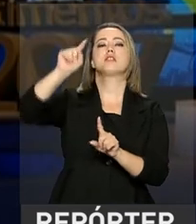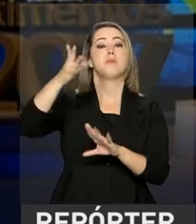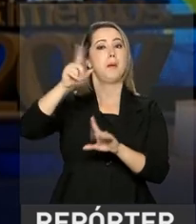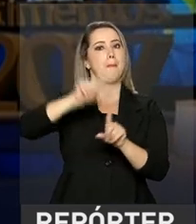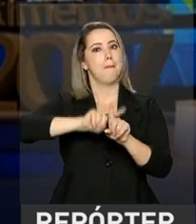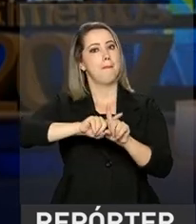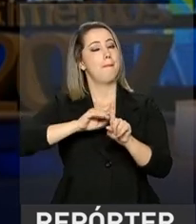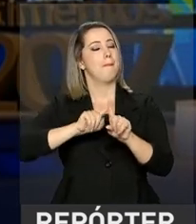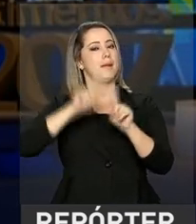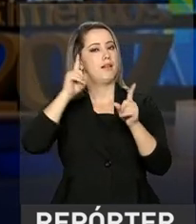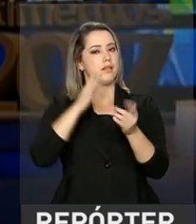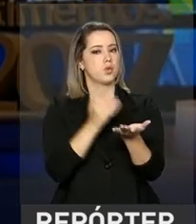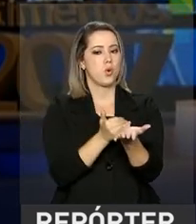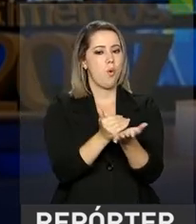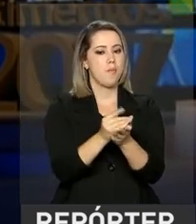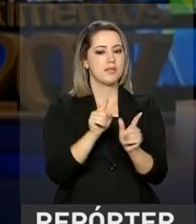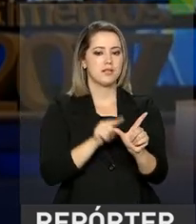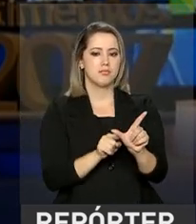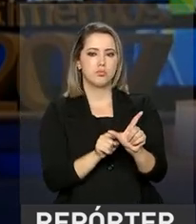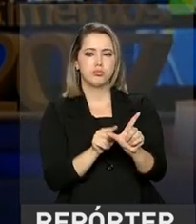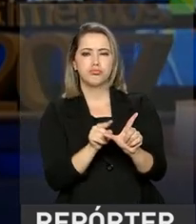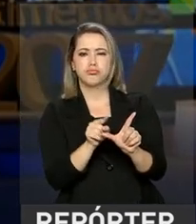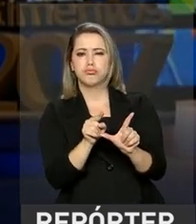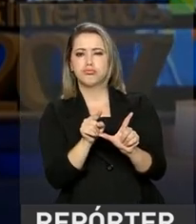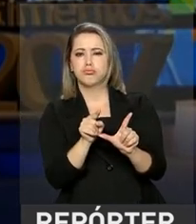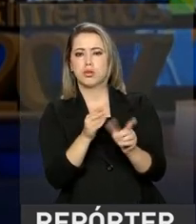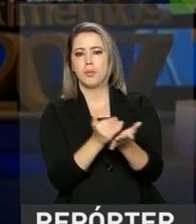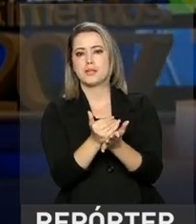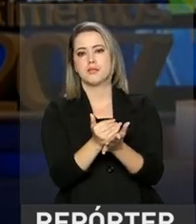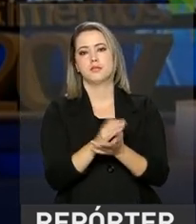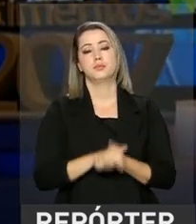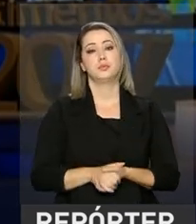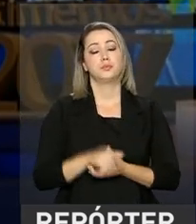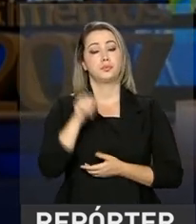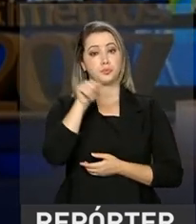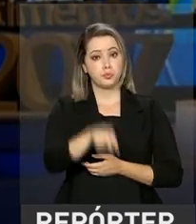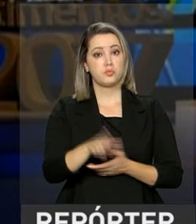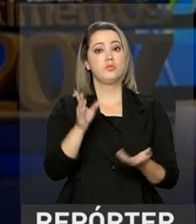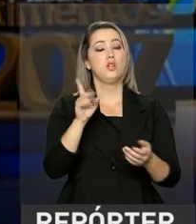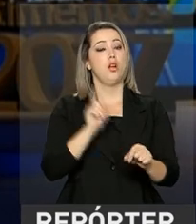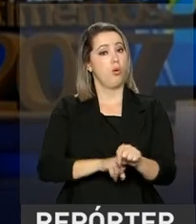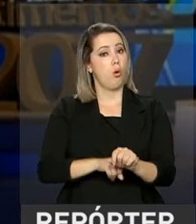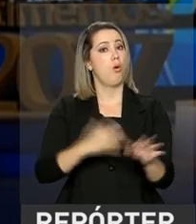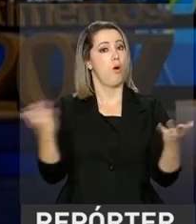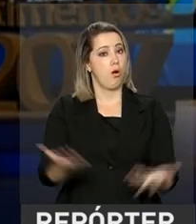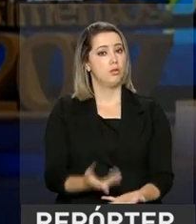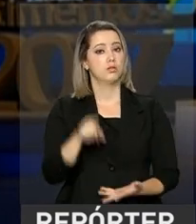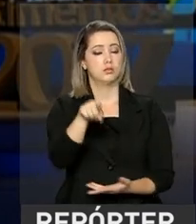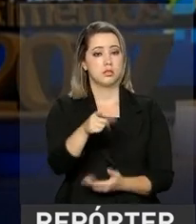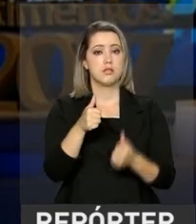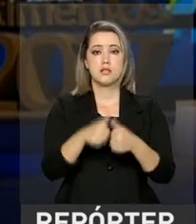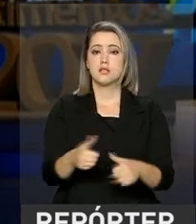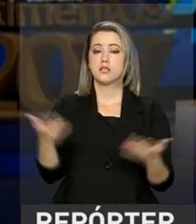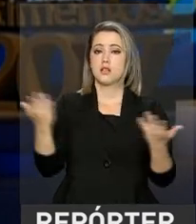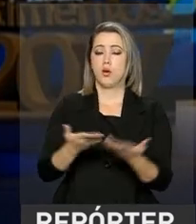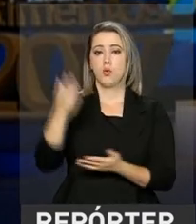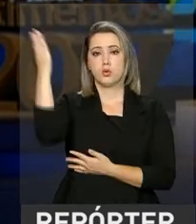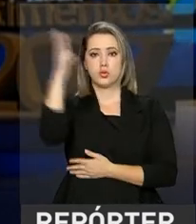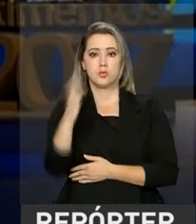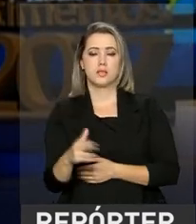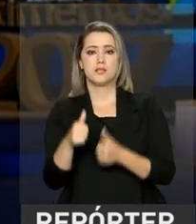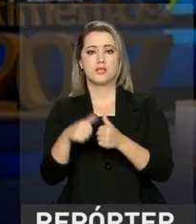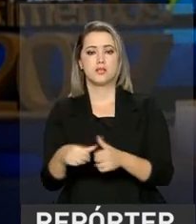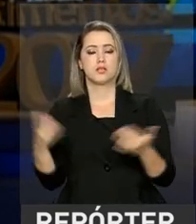você está começando a subir o pico. E esse momento é agora. Estar no Brasil agora